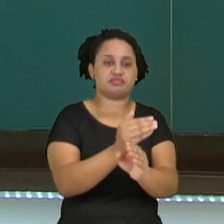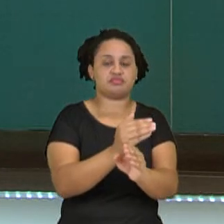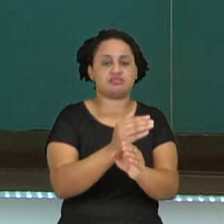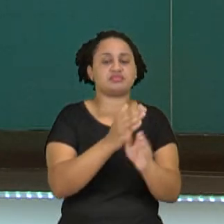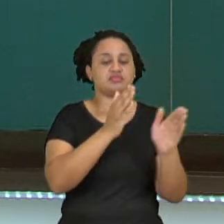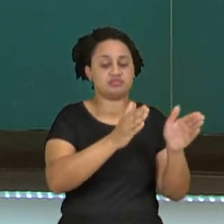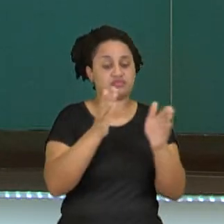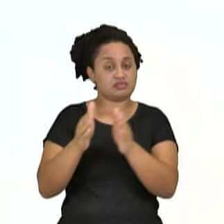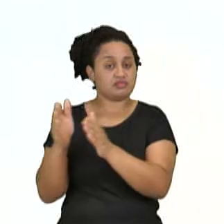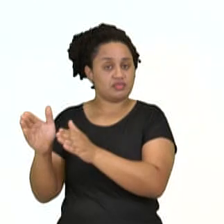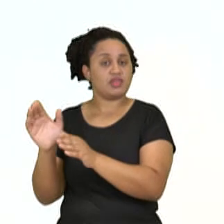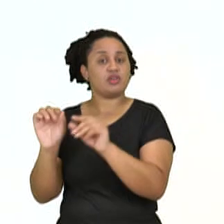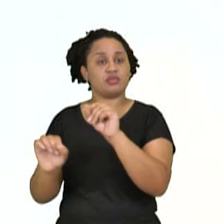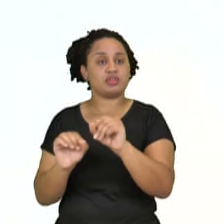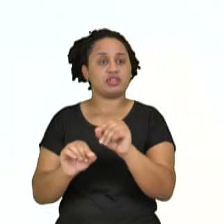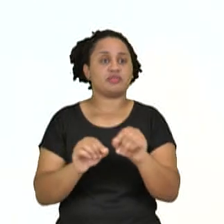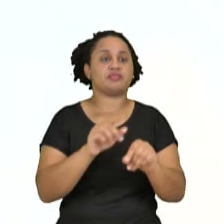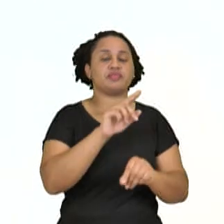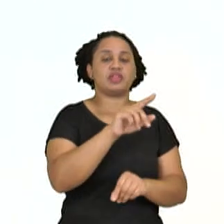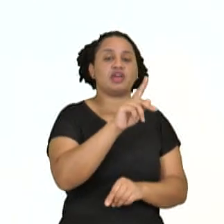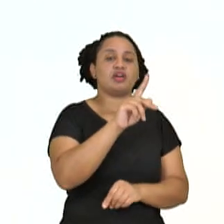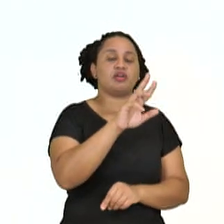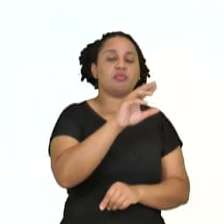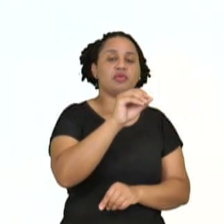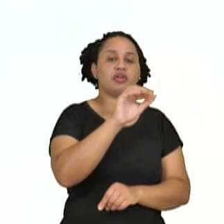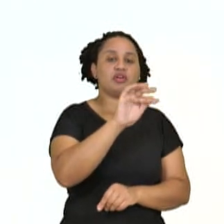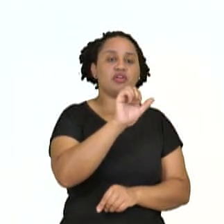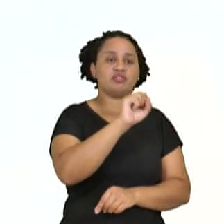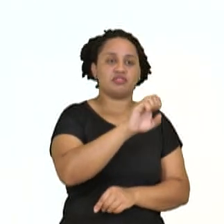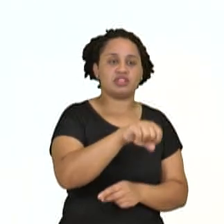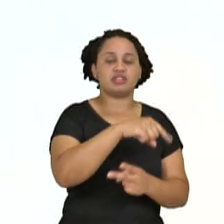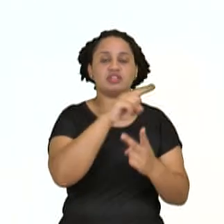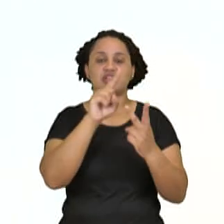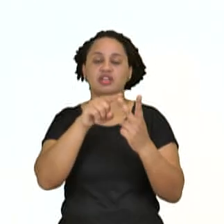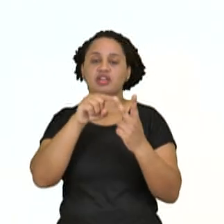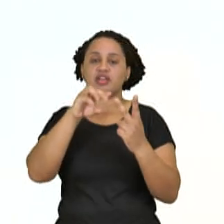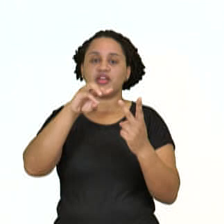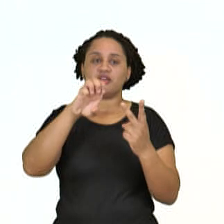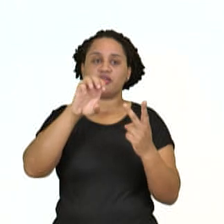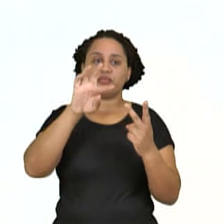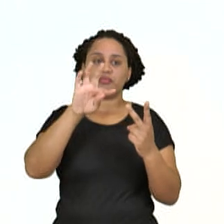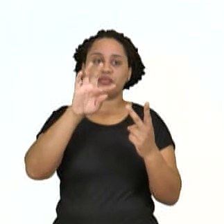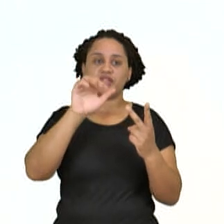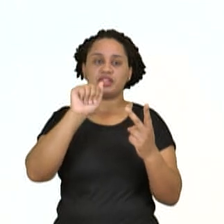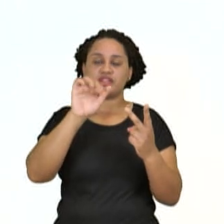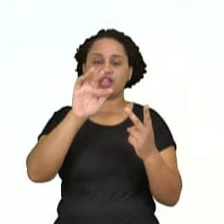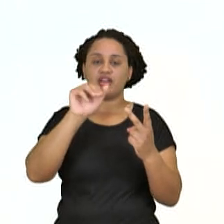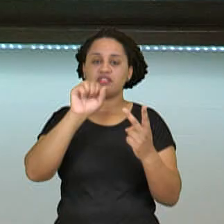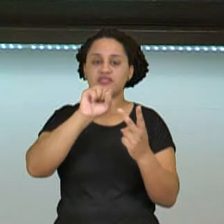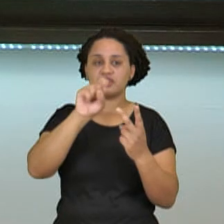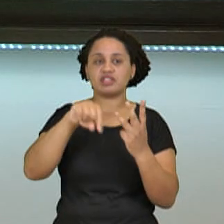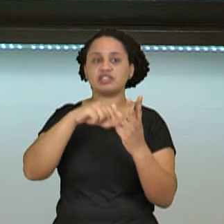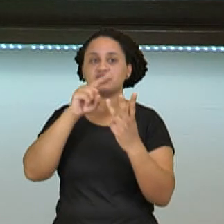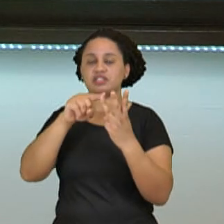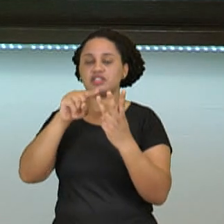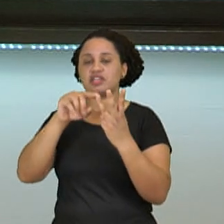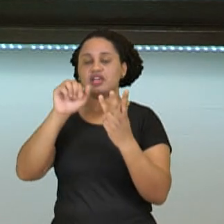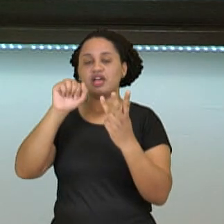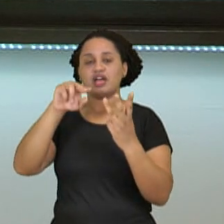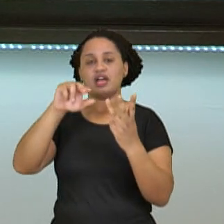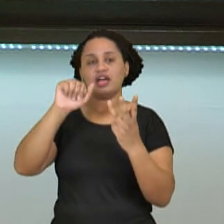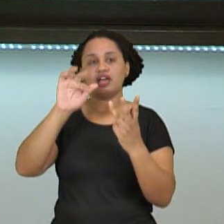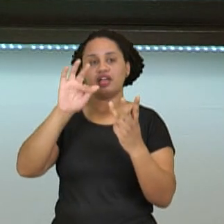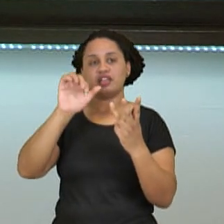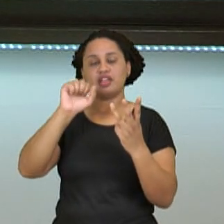fases são essas? Prófase, metáfase, anáfase e telófase. O que ocorre de importante em cada uma dessas fases? Na